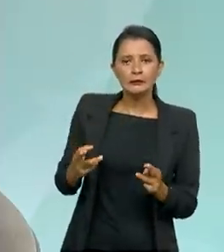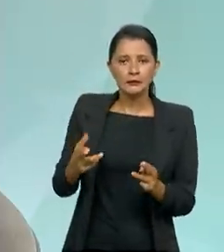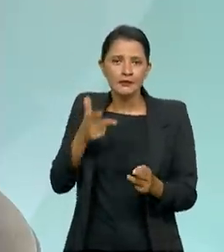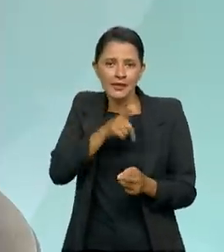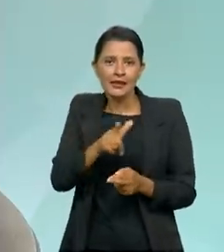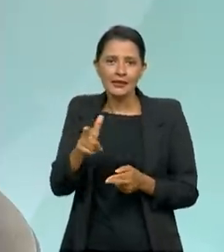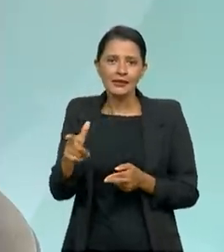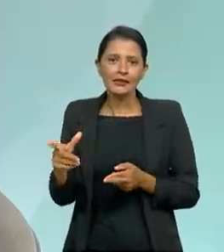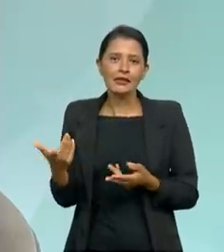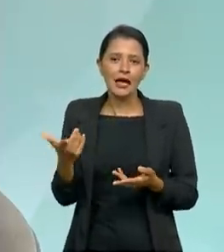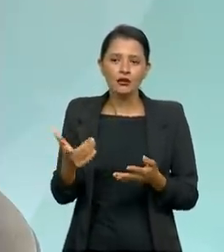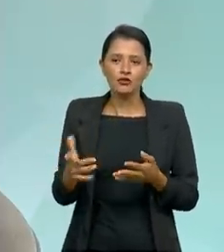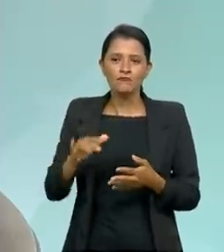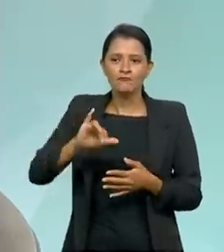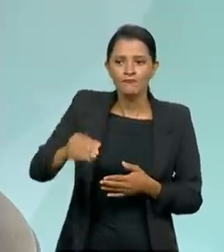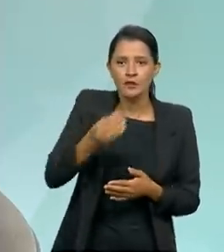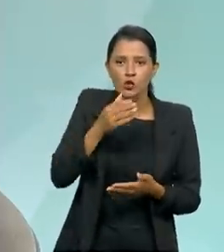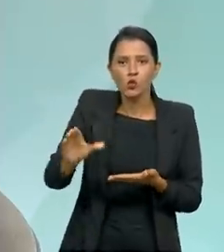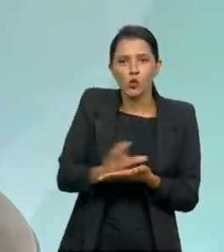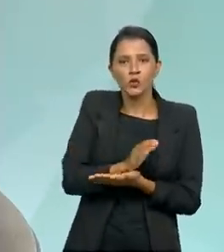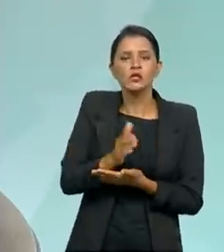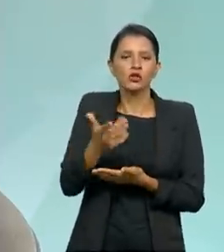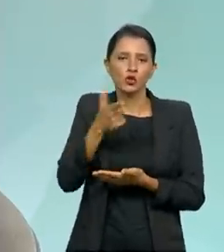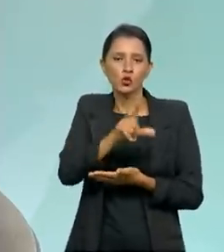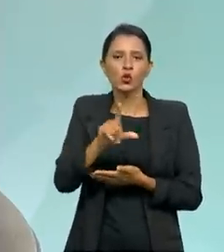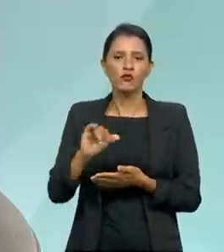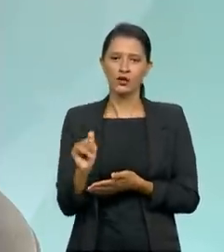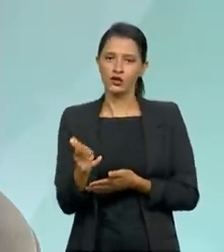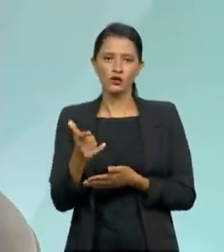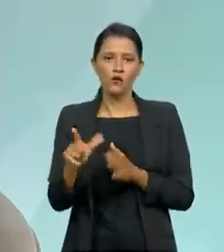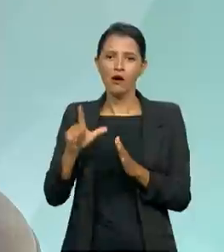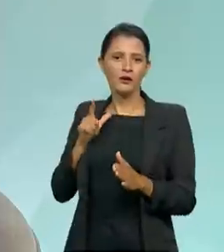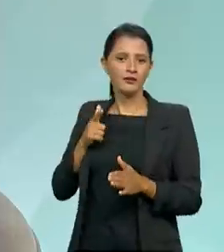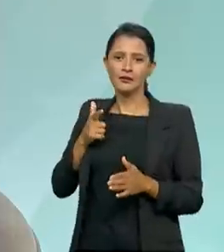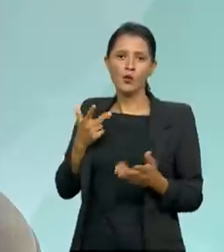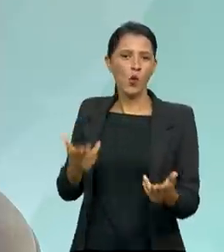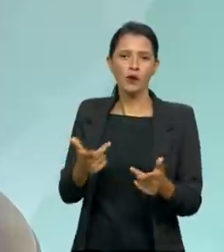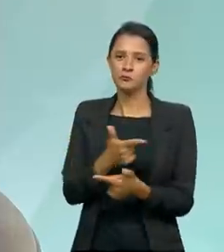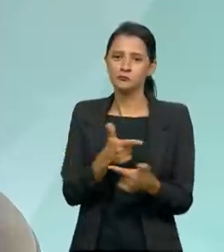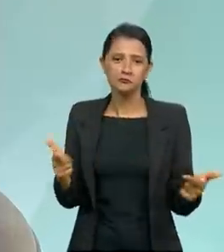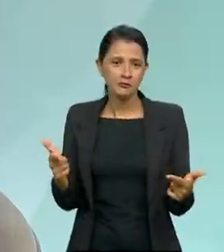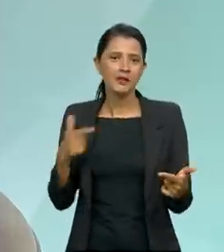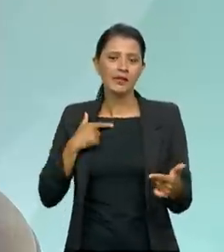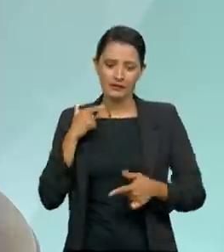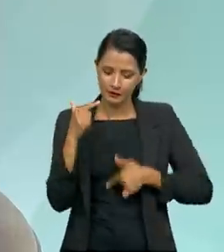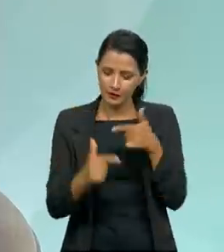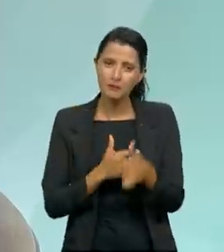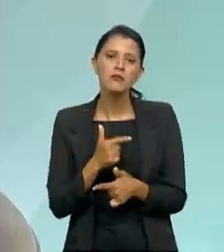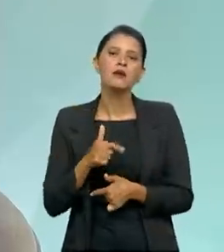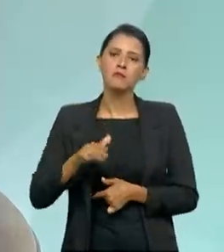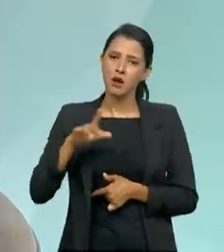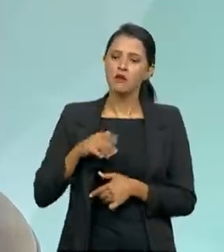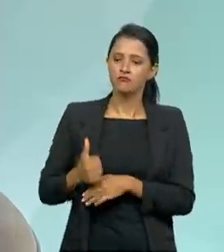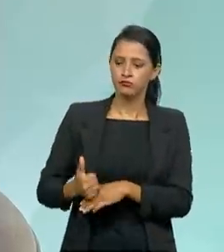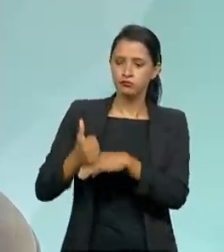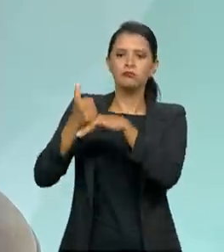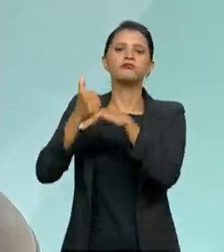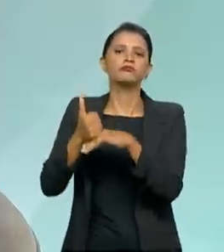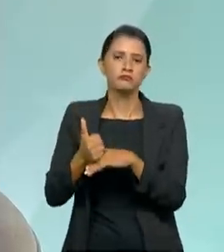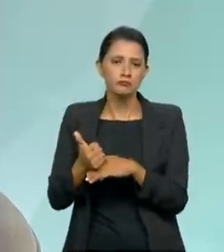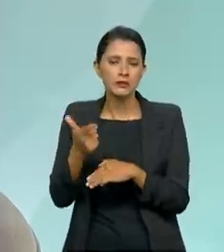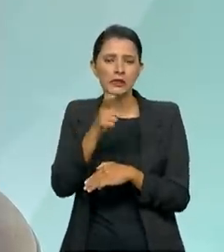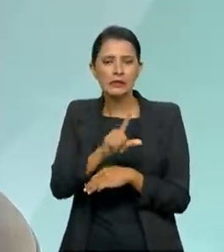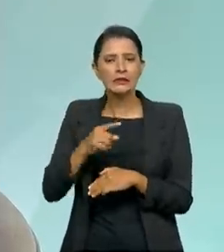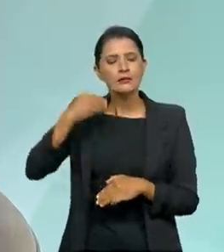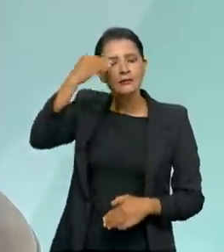traz um nível de recuperação de ativos jamais visto na administração pública. O trabalho vem cada vez se tornando mais profissional e mais...